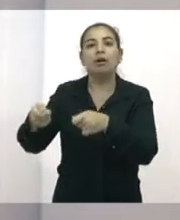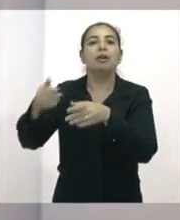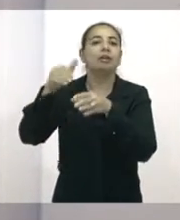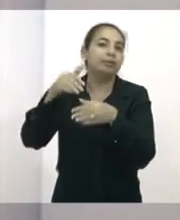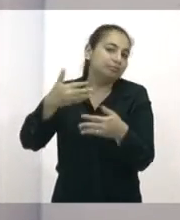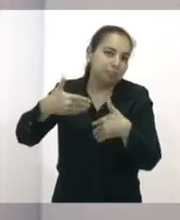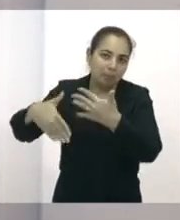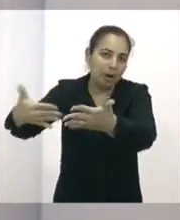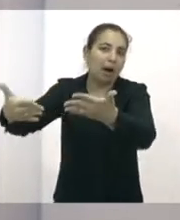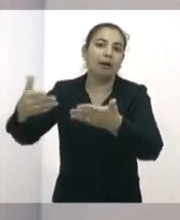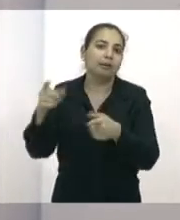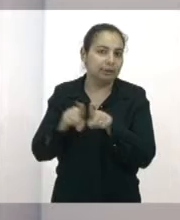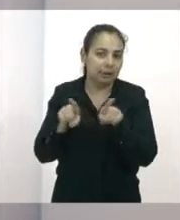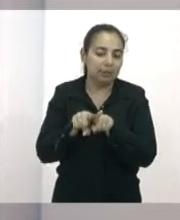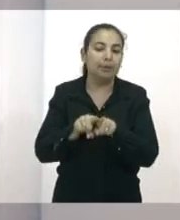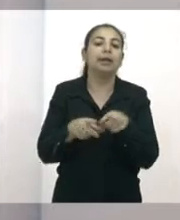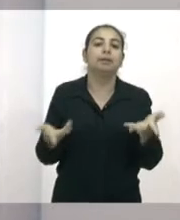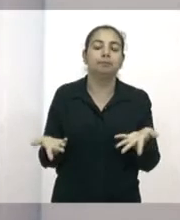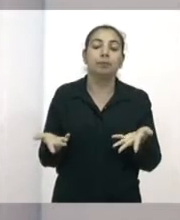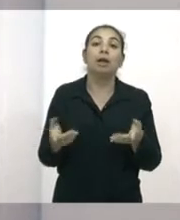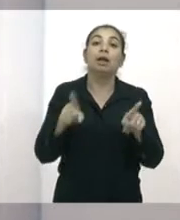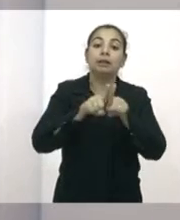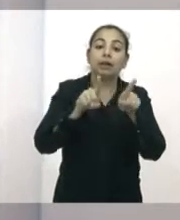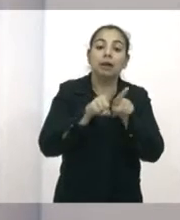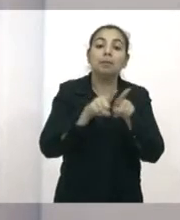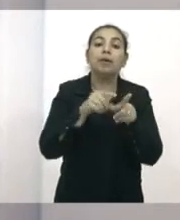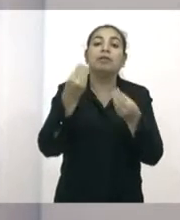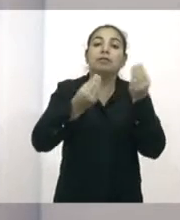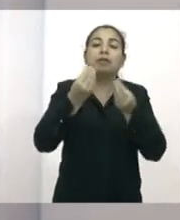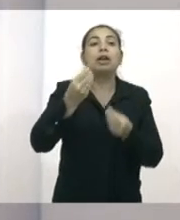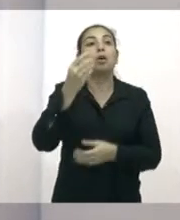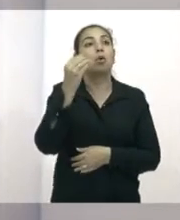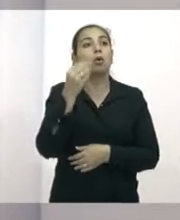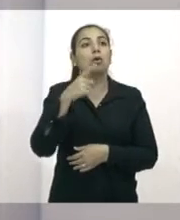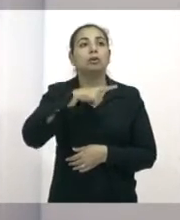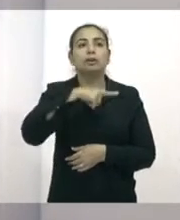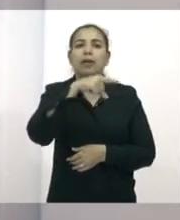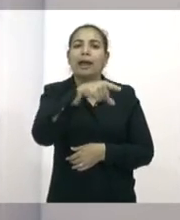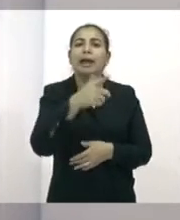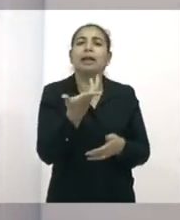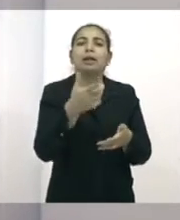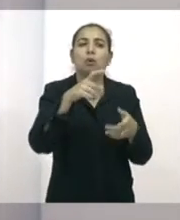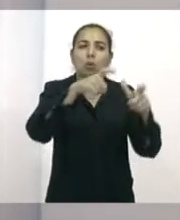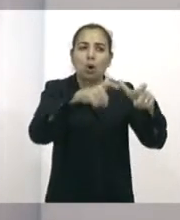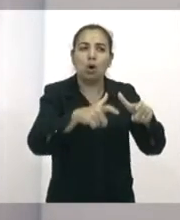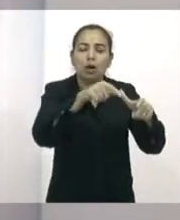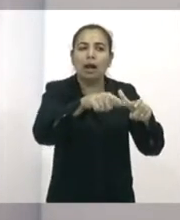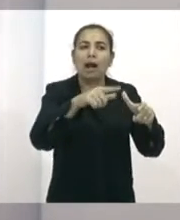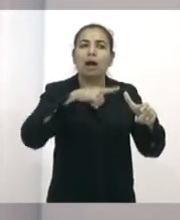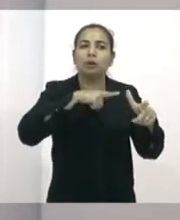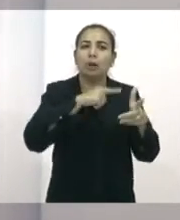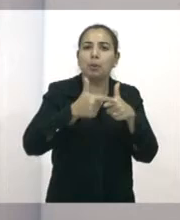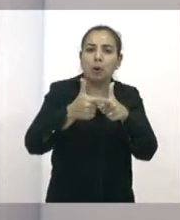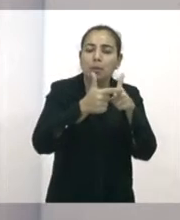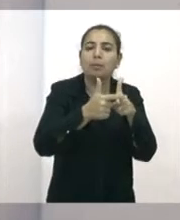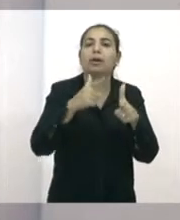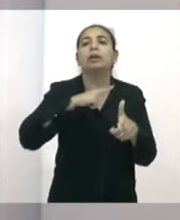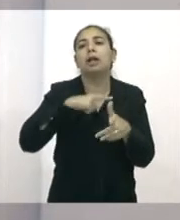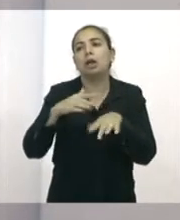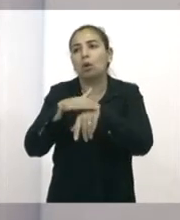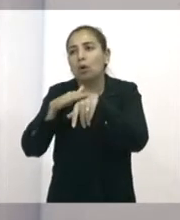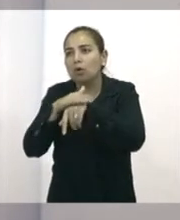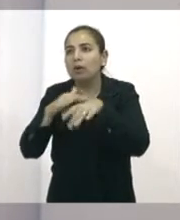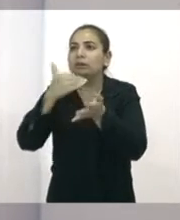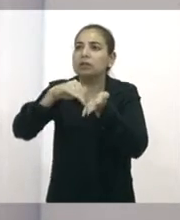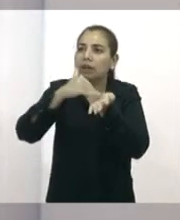determinado órgão para tratar da situação daquele equipamento como nós tivemos, reunião com o Ministério Público, reunião com a Secretaria de